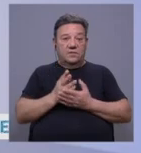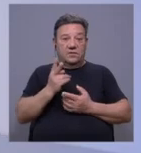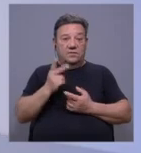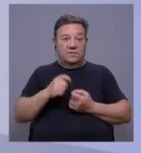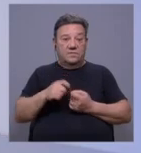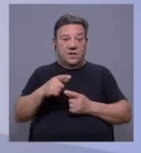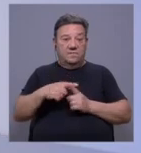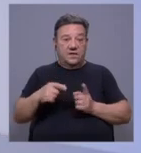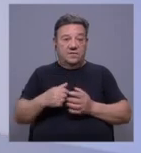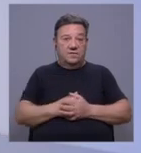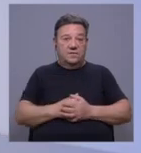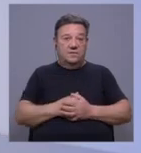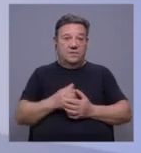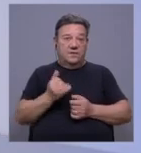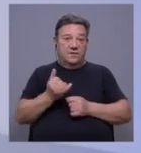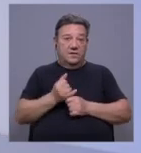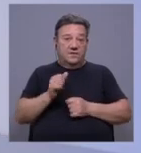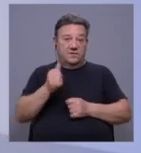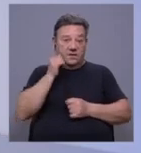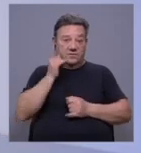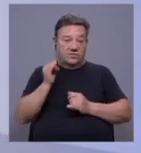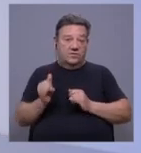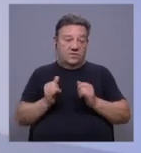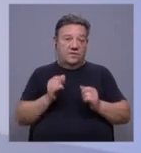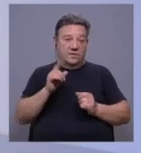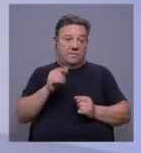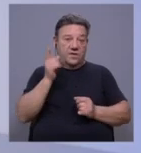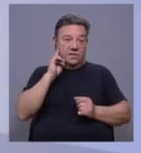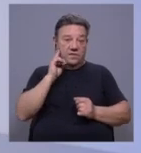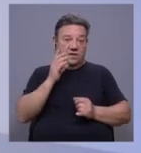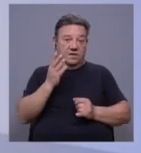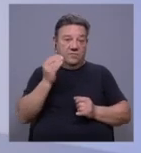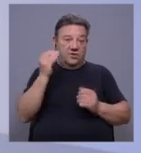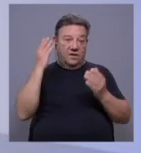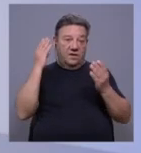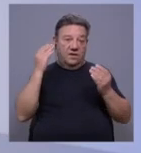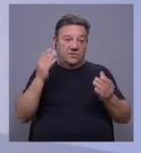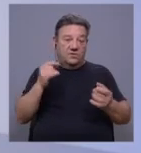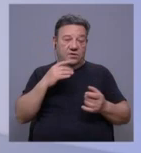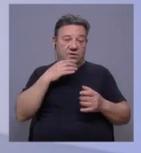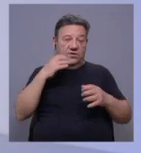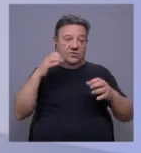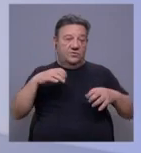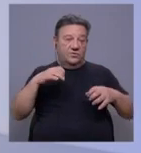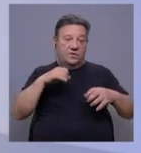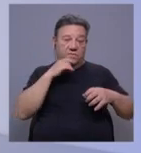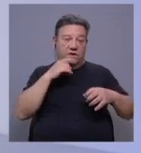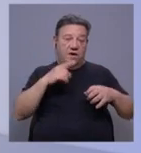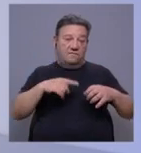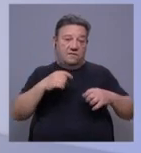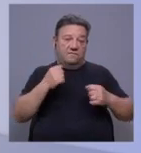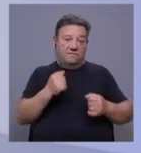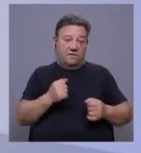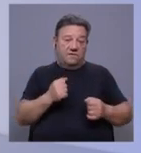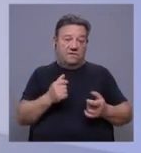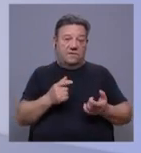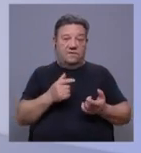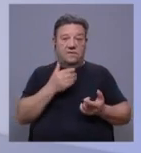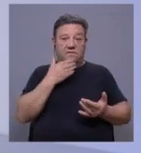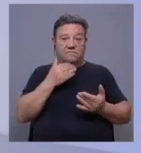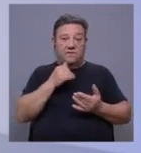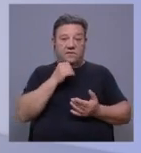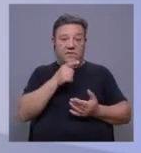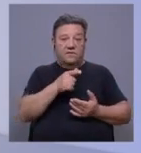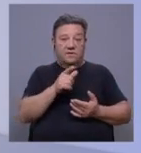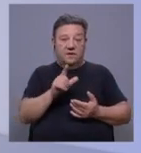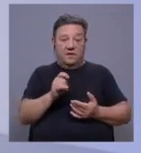2 metros e meio. Para o arquipélago dos Açores, também um dia com muita nubosidade. Água sãs que podem ser por vezes fortes. O vento